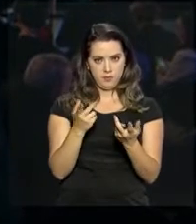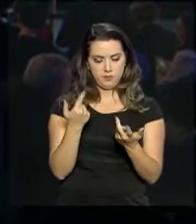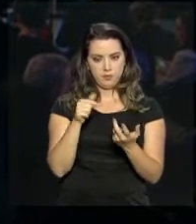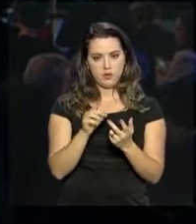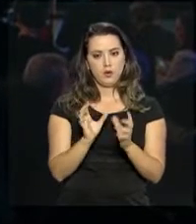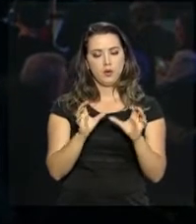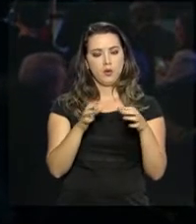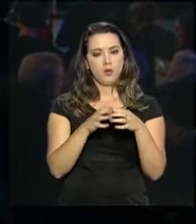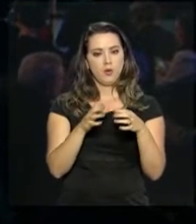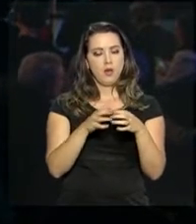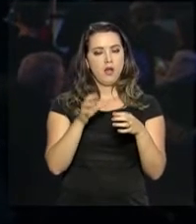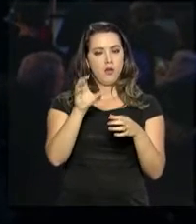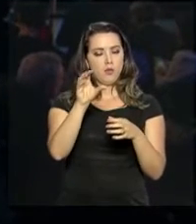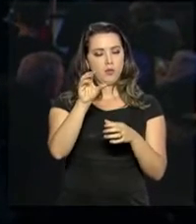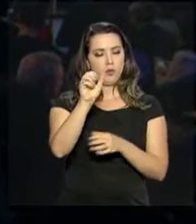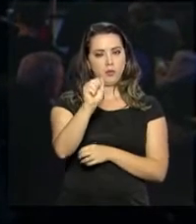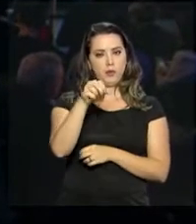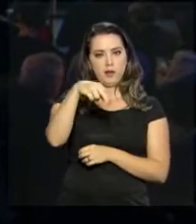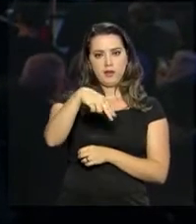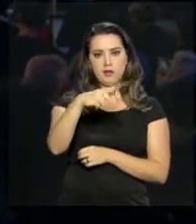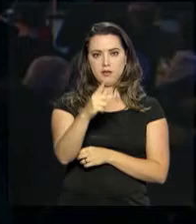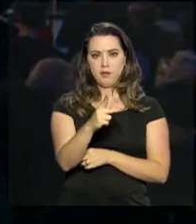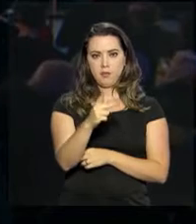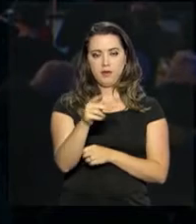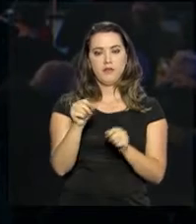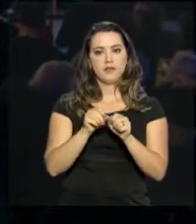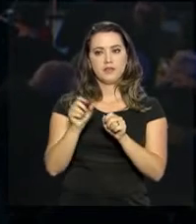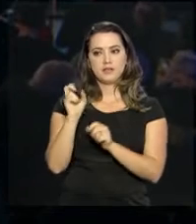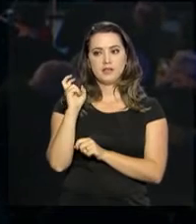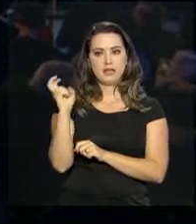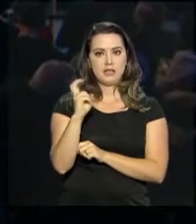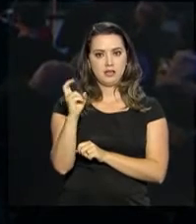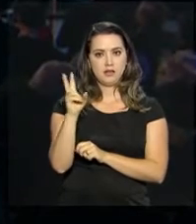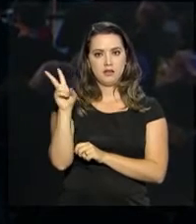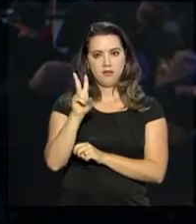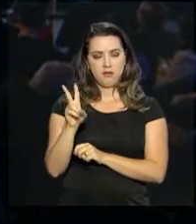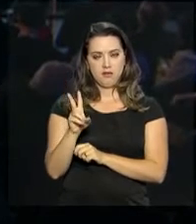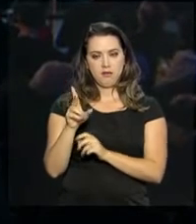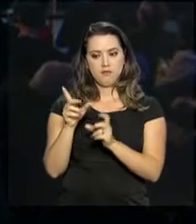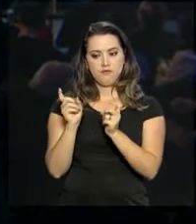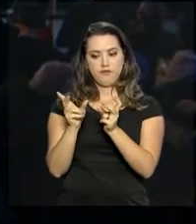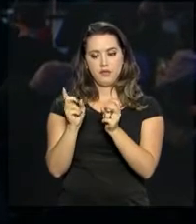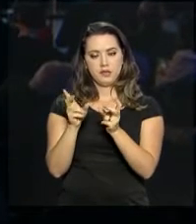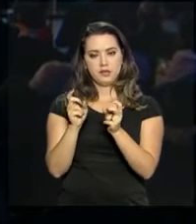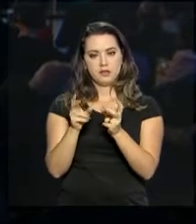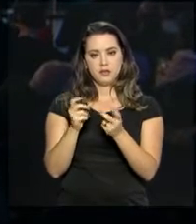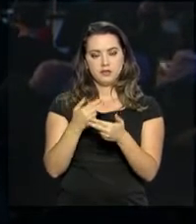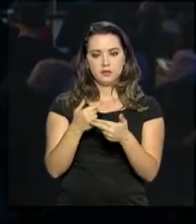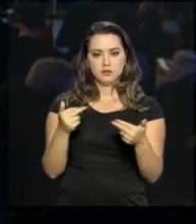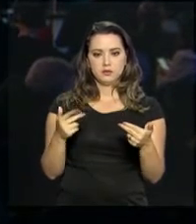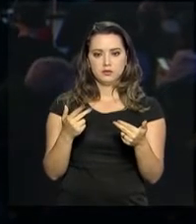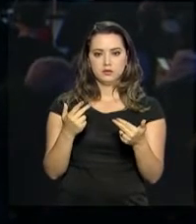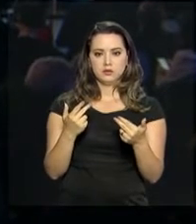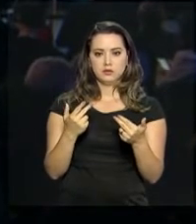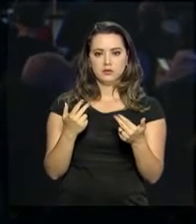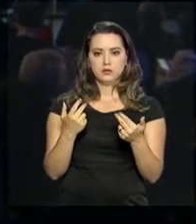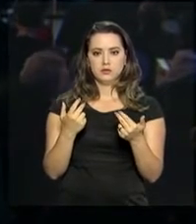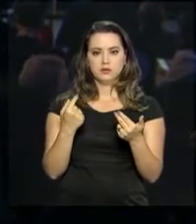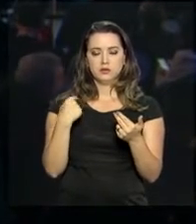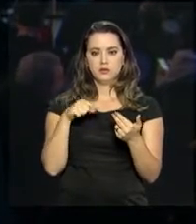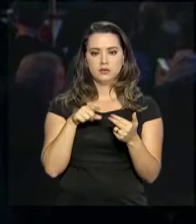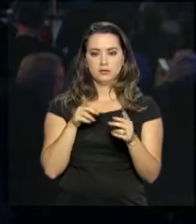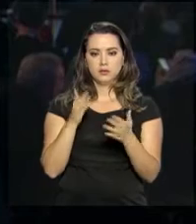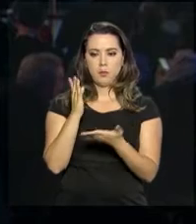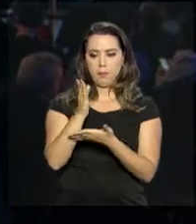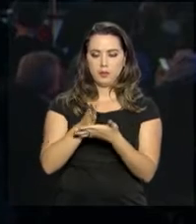Agência Nacional de Petróleo realiza amanhã a quinta rodada de licitações de licitações sob